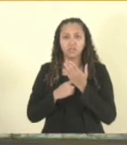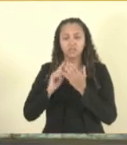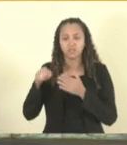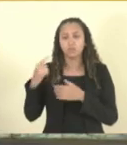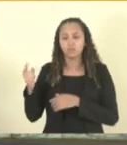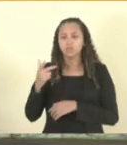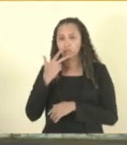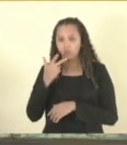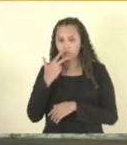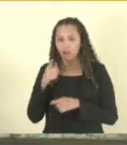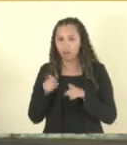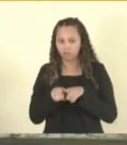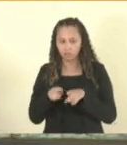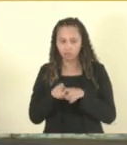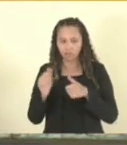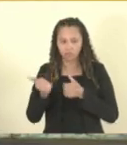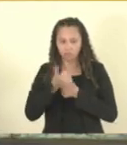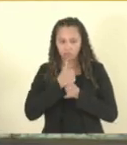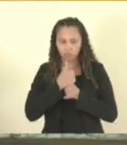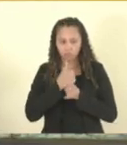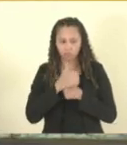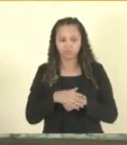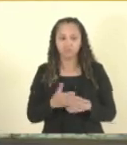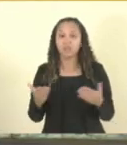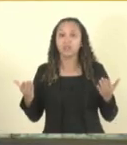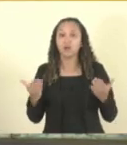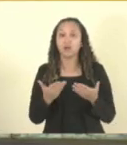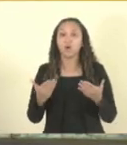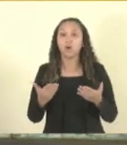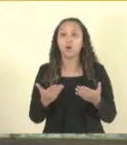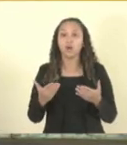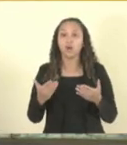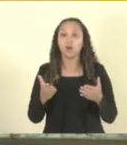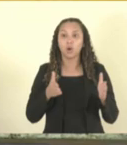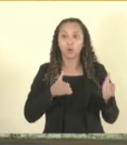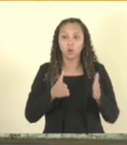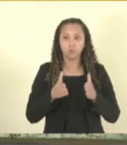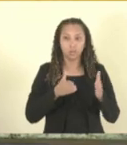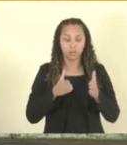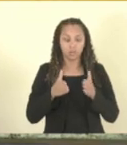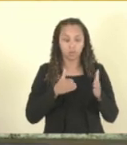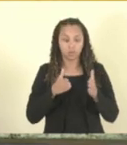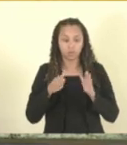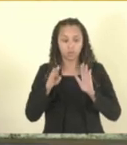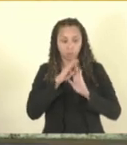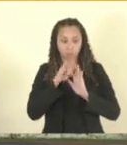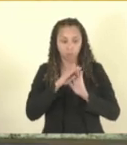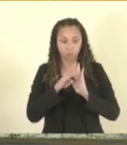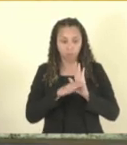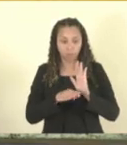vamos fazer uso da fala. Passaremos agora a fase dos oradores escritos.